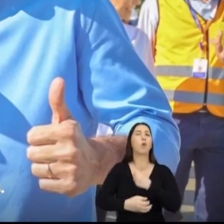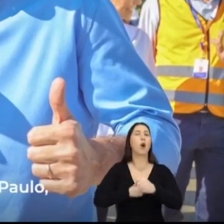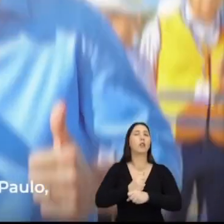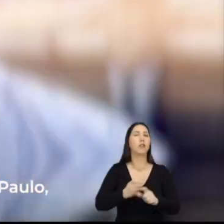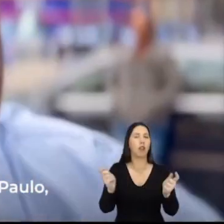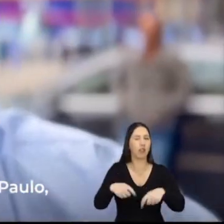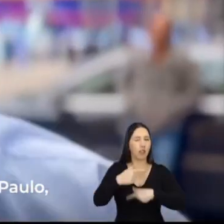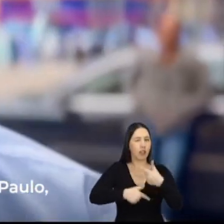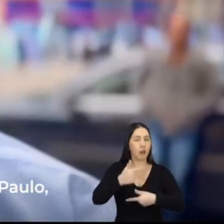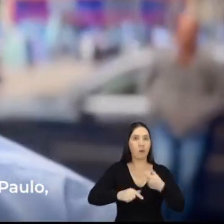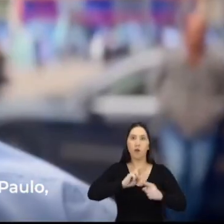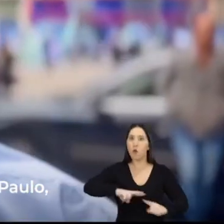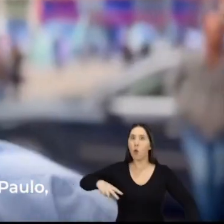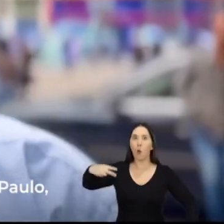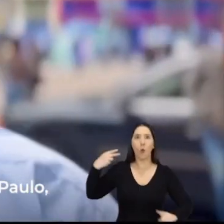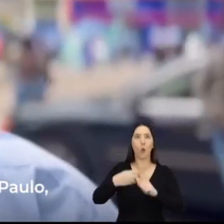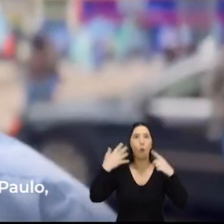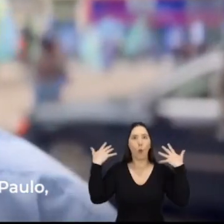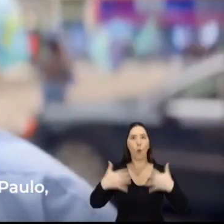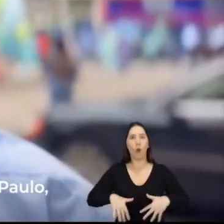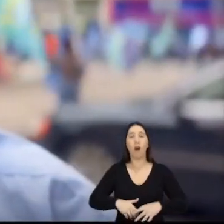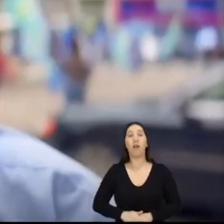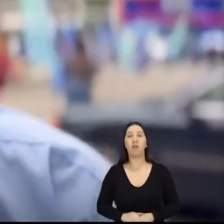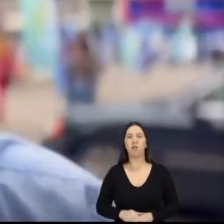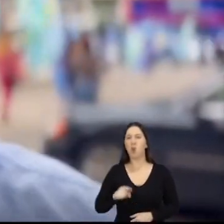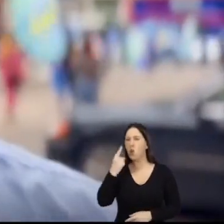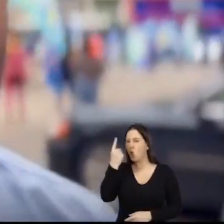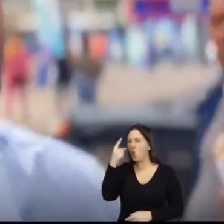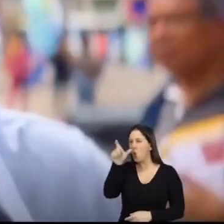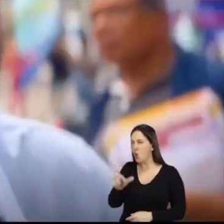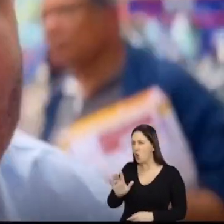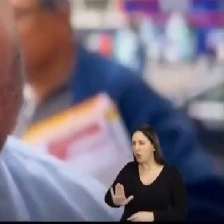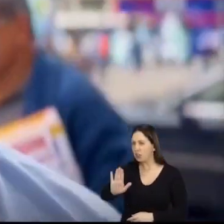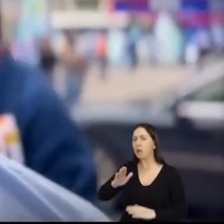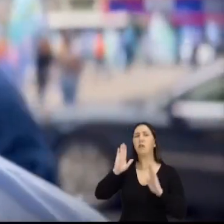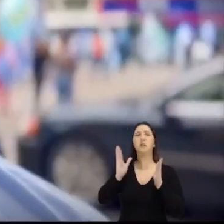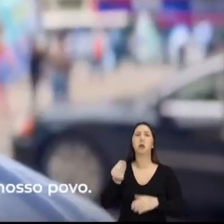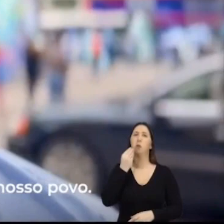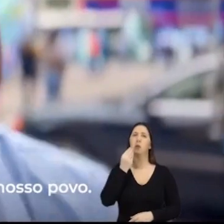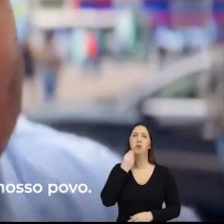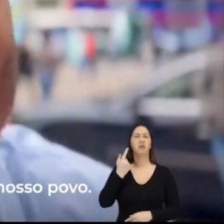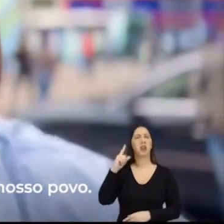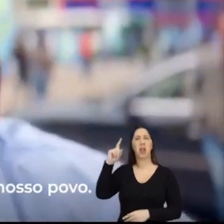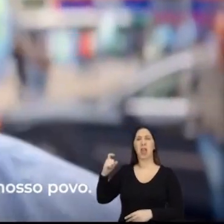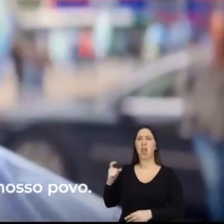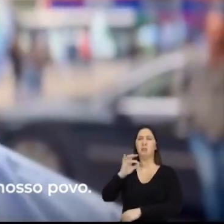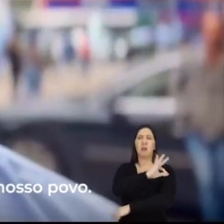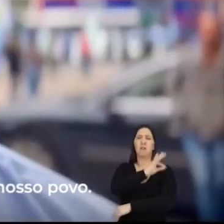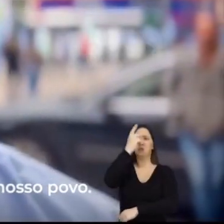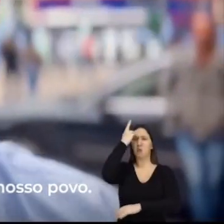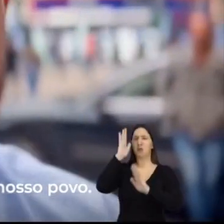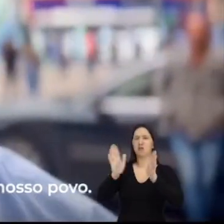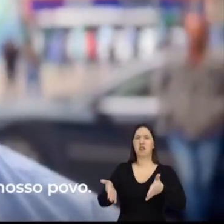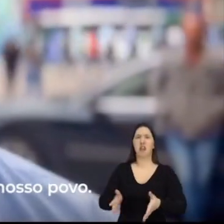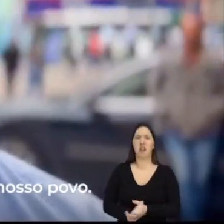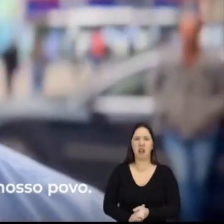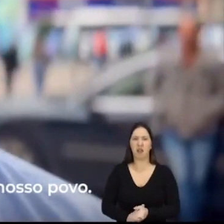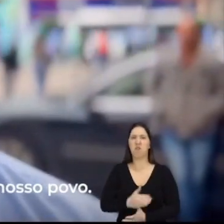pode fazer em quatro anos. Um já teve a oportunidade na cidade de São Paulo. E o outro não é de São Paulo. Nós precisamos de um paulista